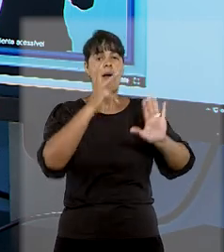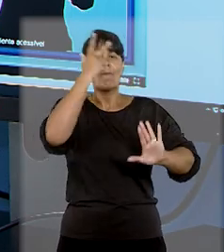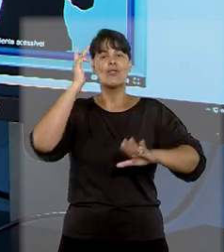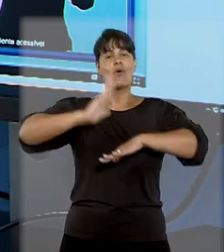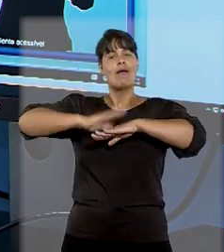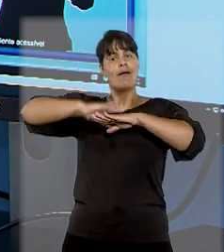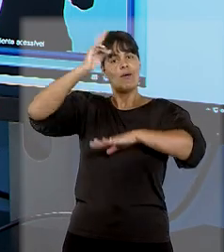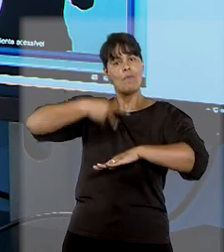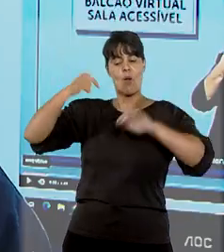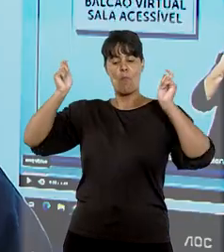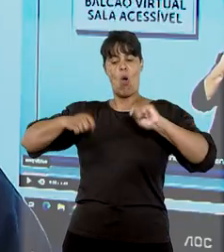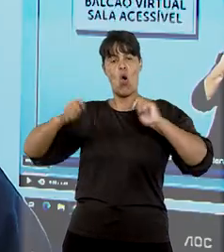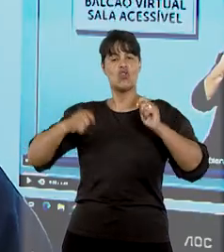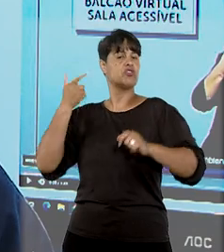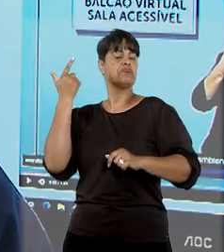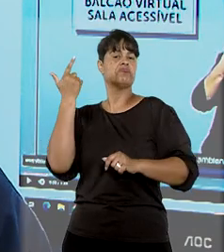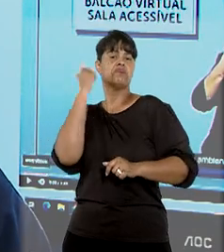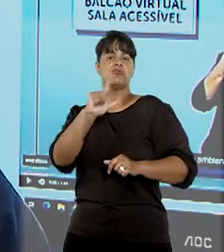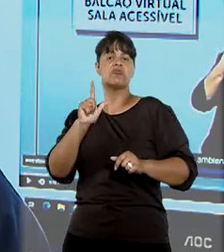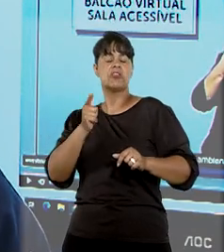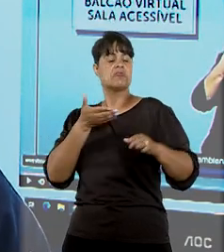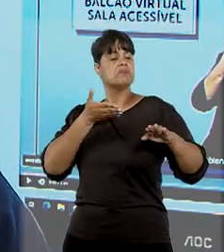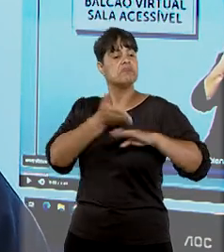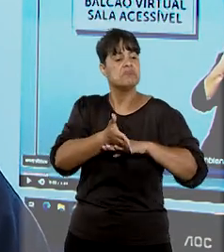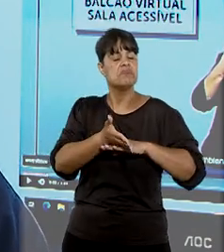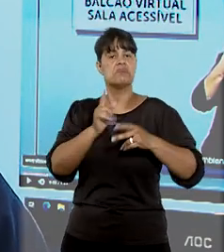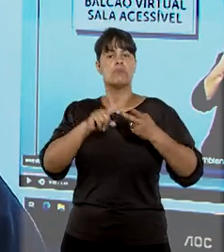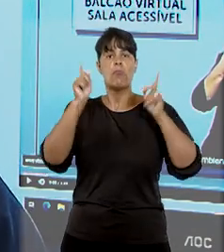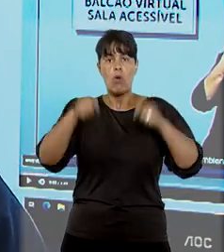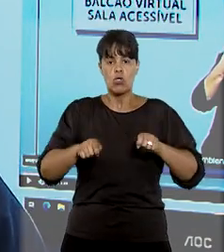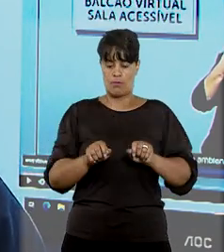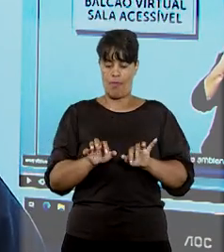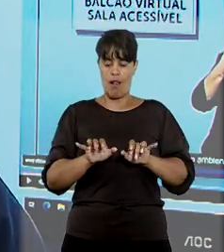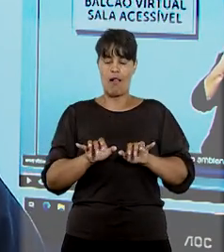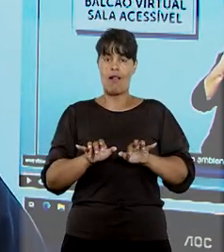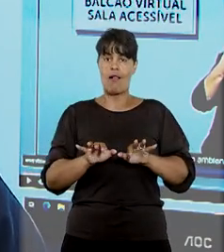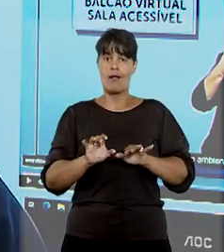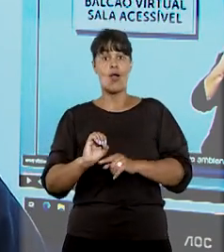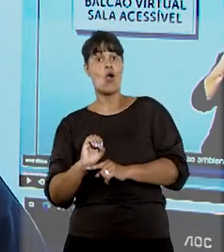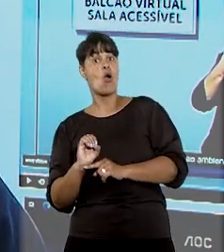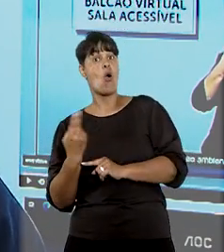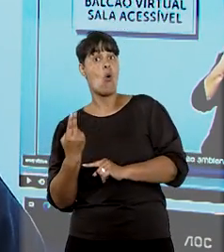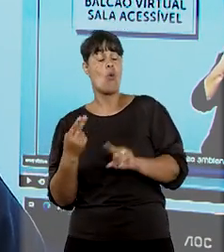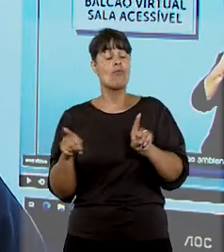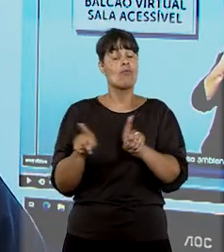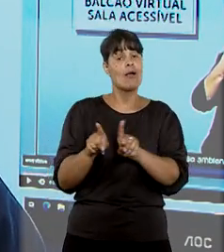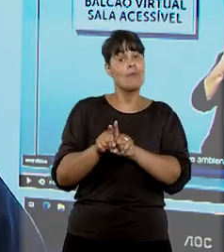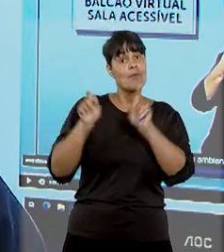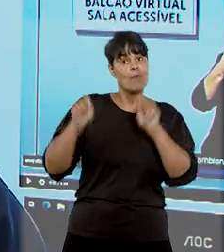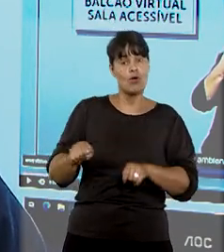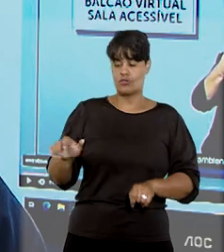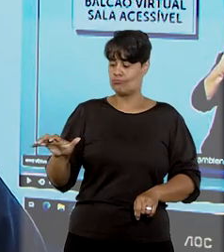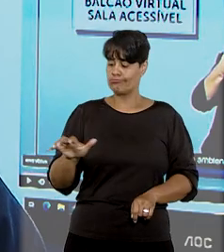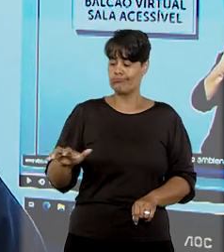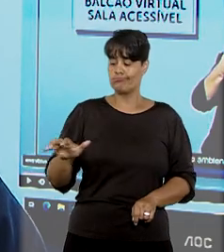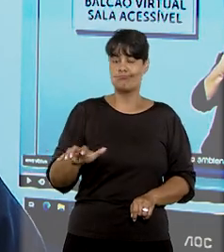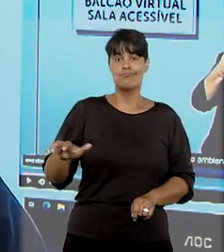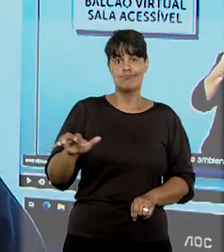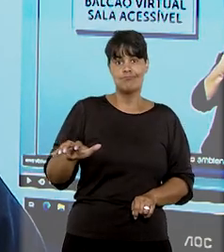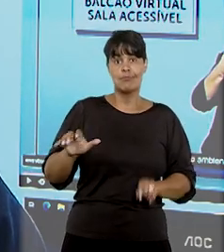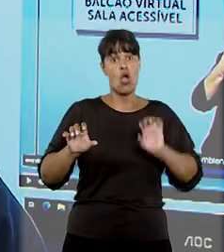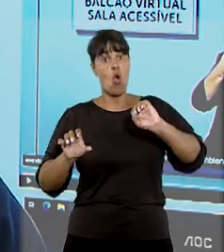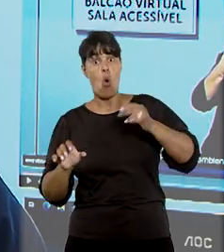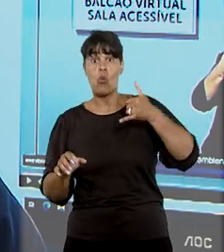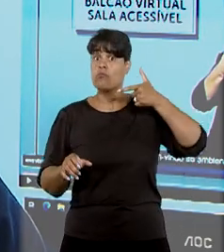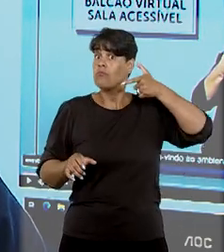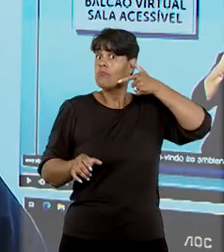mais autonomia possível, de forma que eles consigam utilizar tanto o teclado quanto o